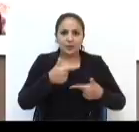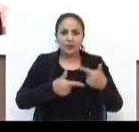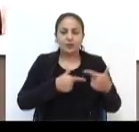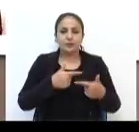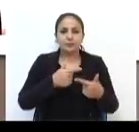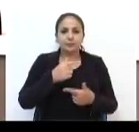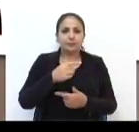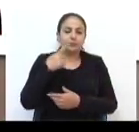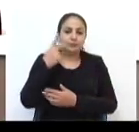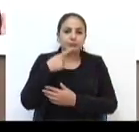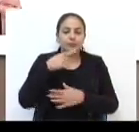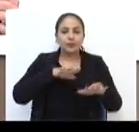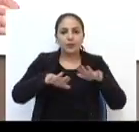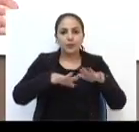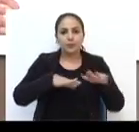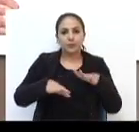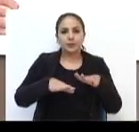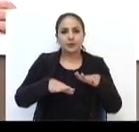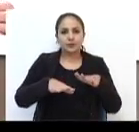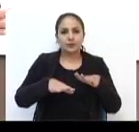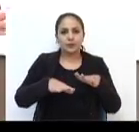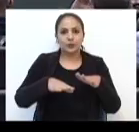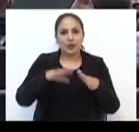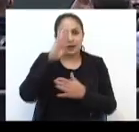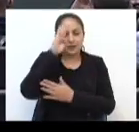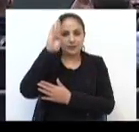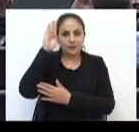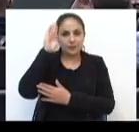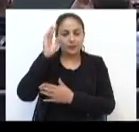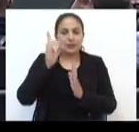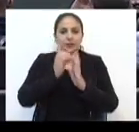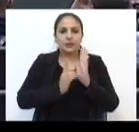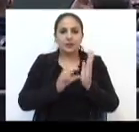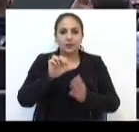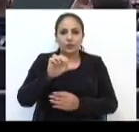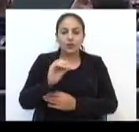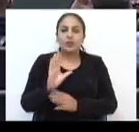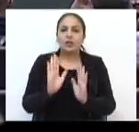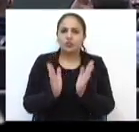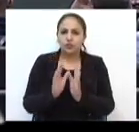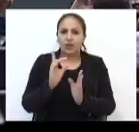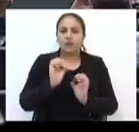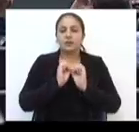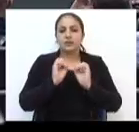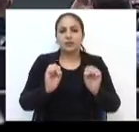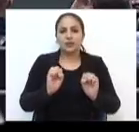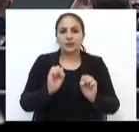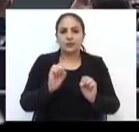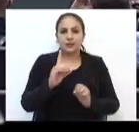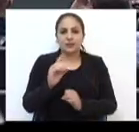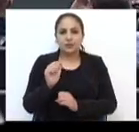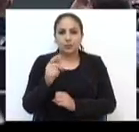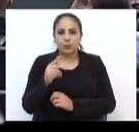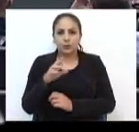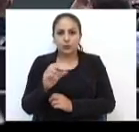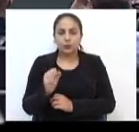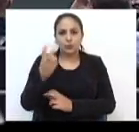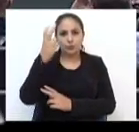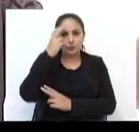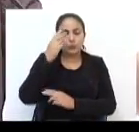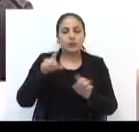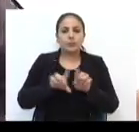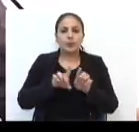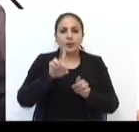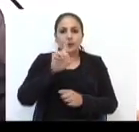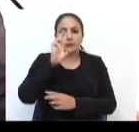movimento estudantil na década de 90. Já foi secretário de Desporto e Cultura e diretor do Hemopasso.